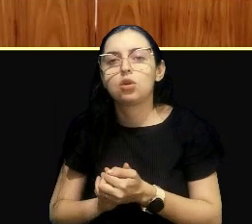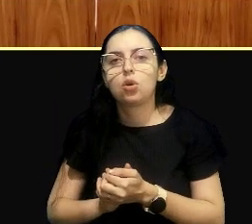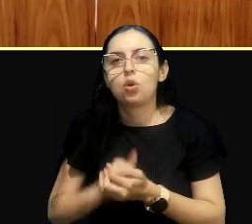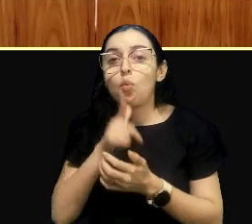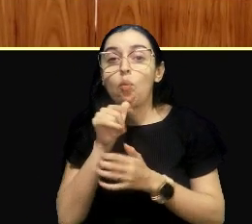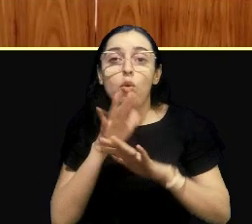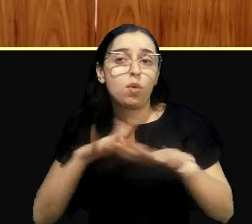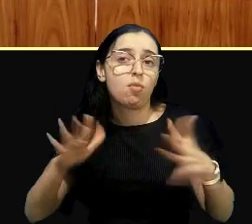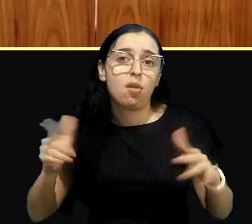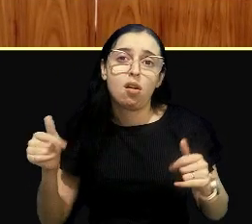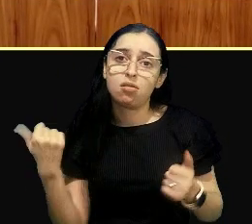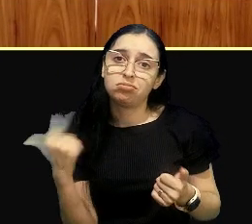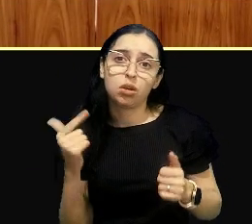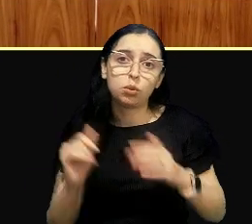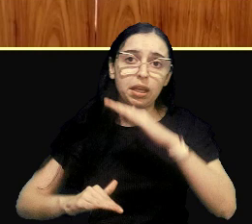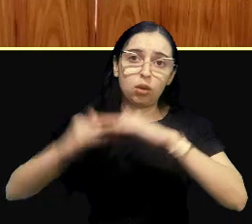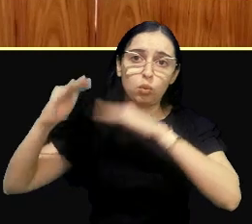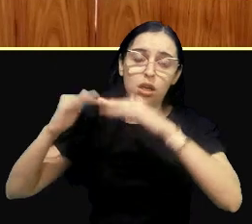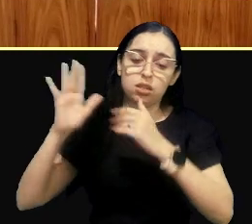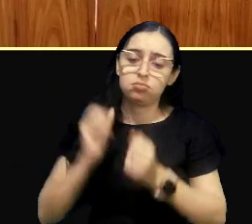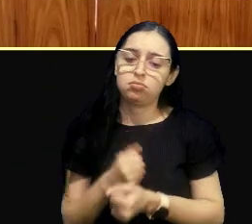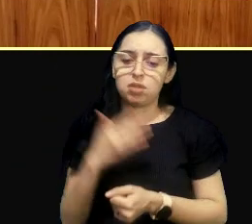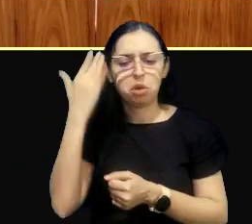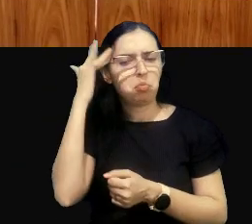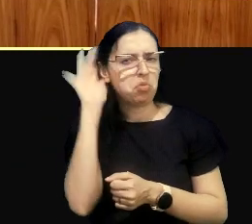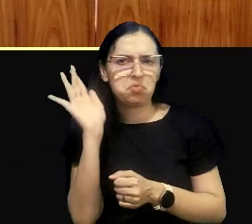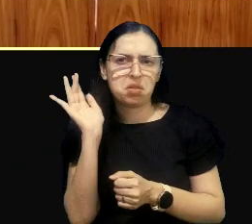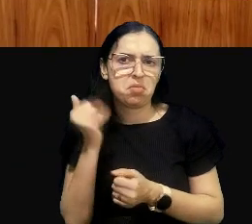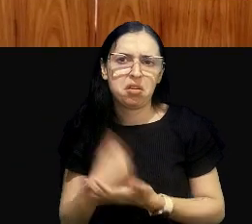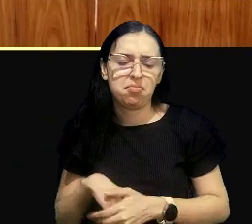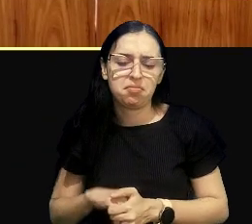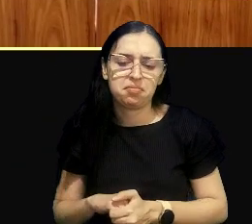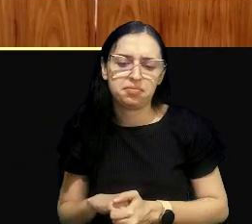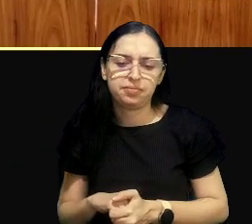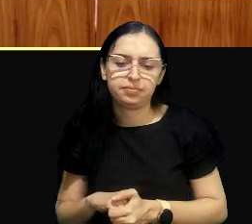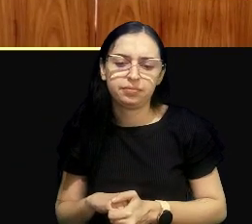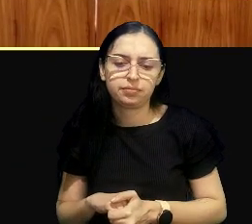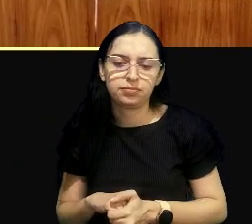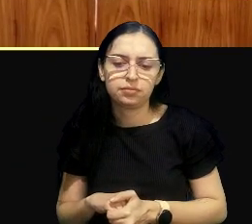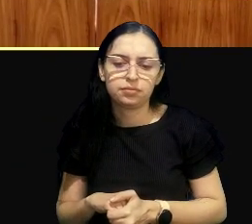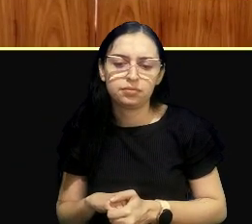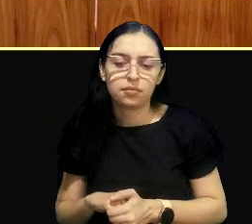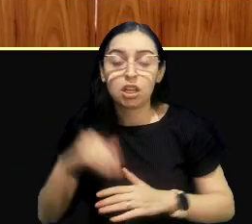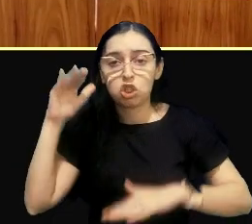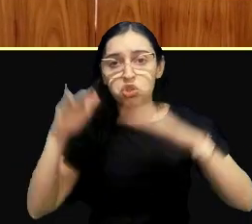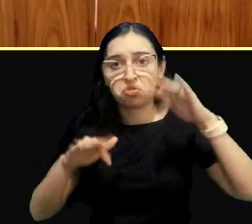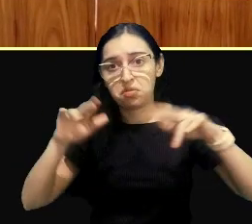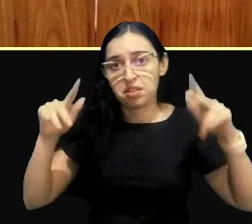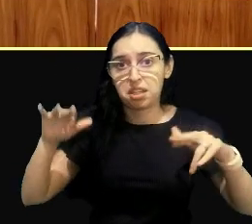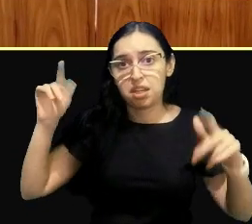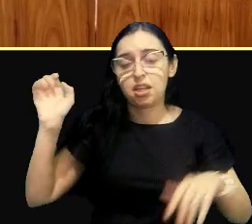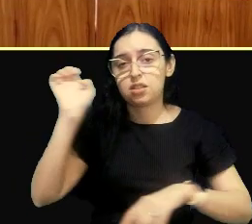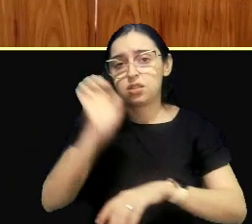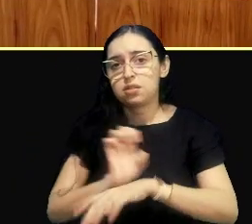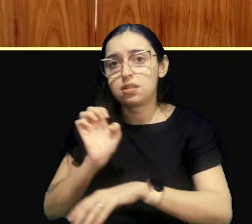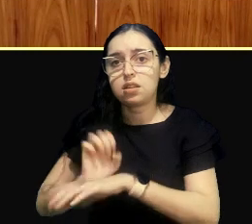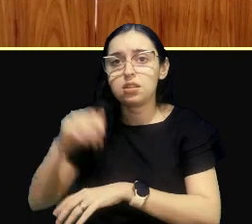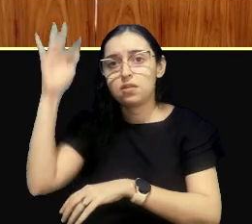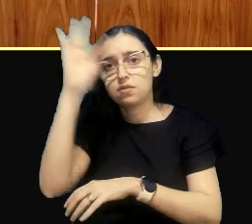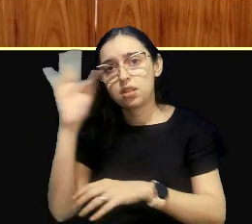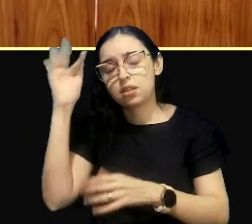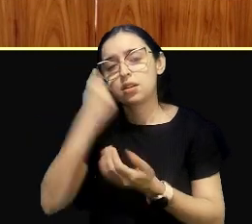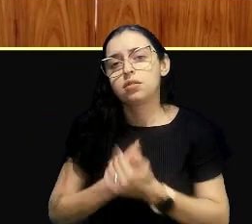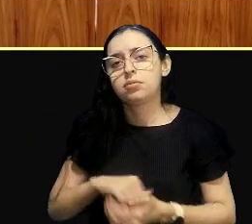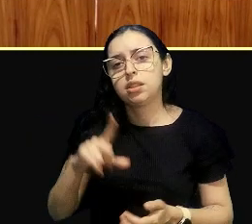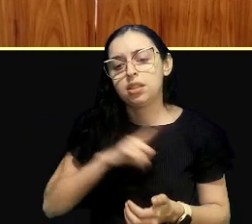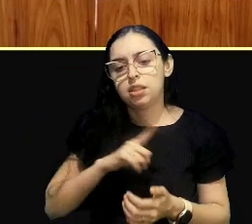classificação, automaticamente, eu não sabia disso. Exato. E tal diferença entre federais e estaduais, assim, vocês têm algum